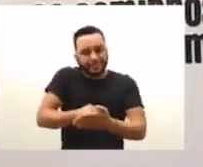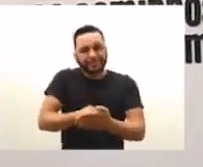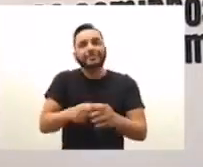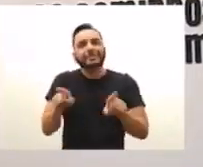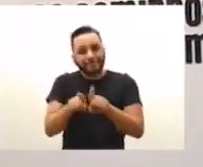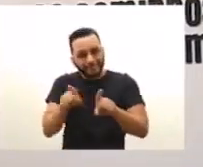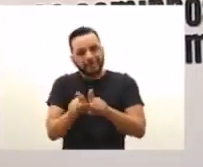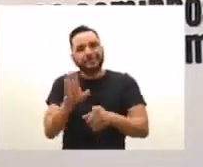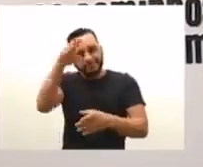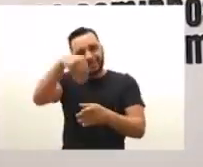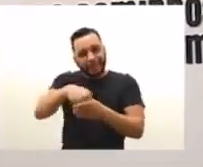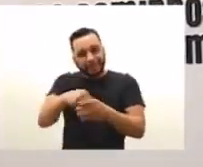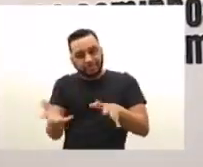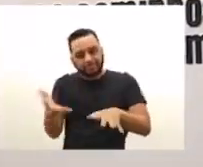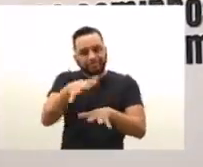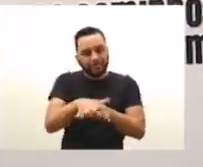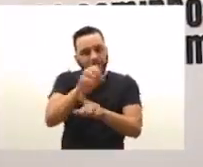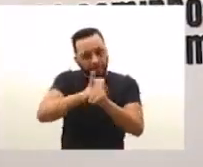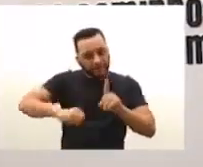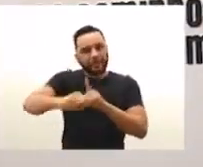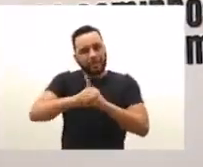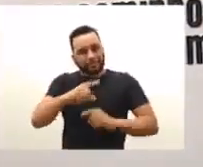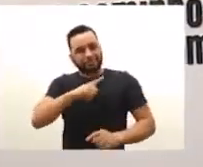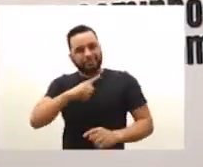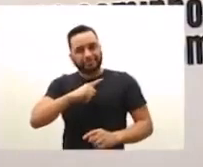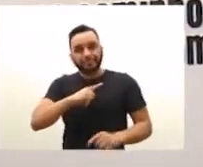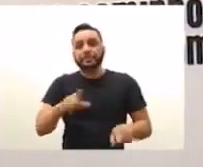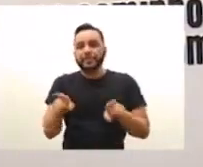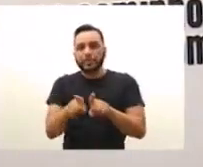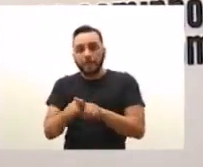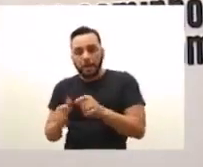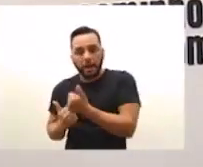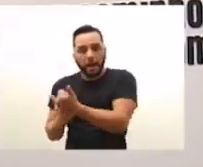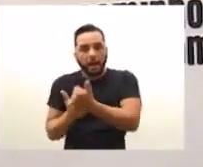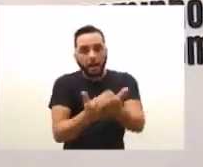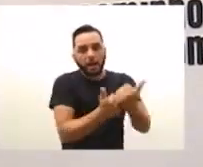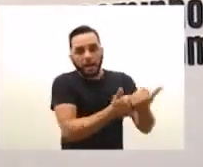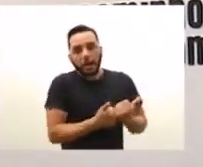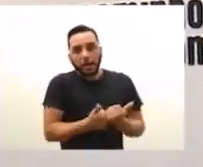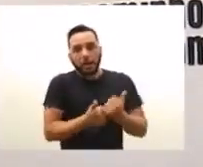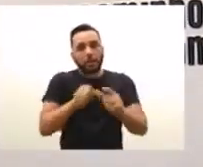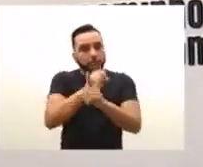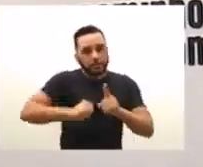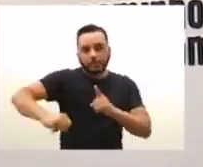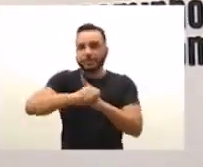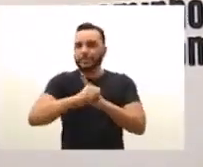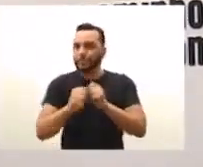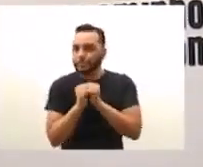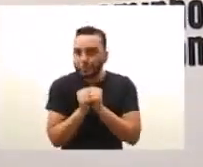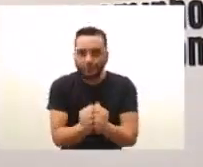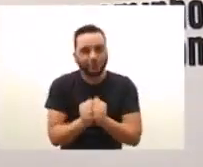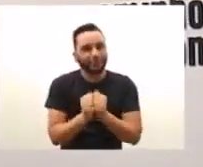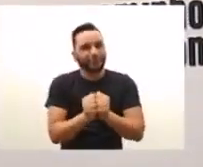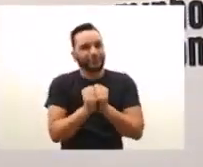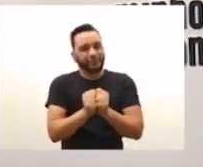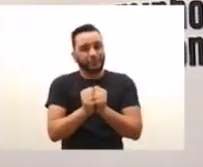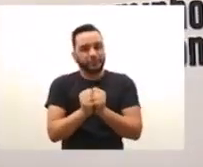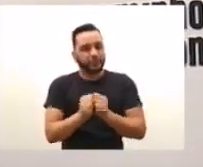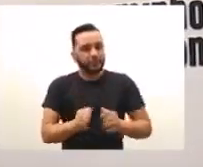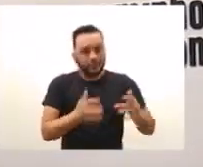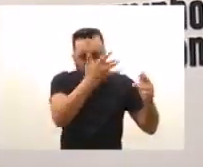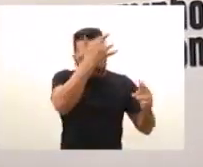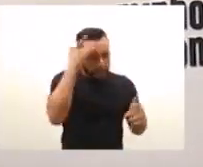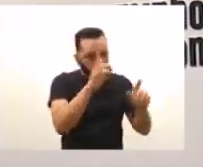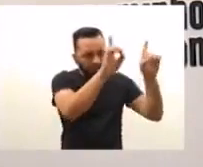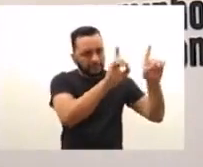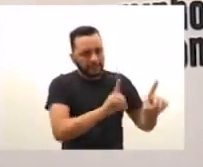os setores da sociedade. E também nos traz outra questão, que é o apoio mútuo. Então, a sociedade, junto, conjunto com a